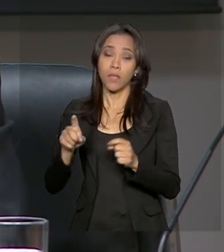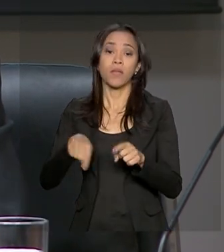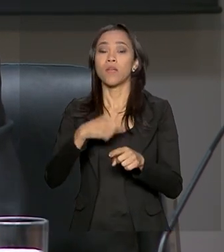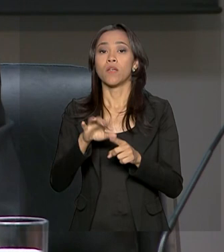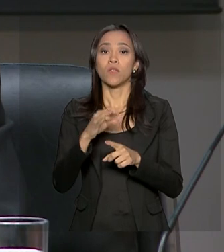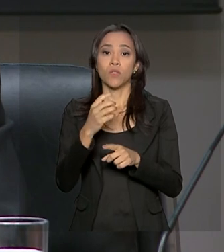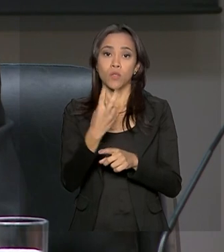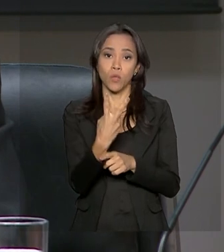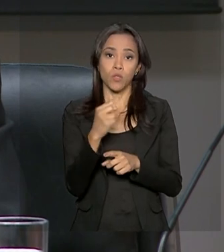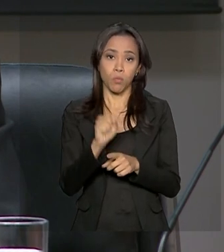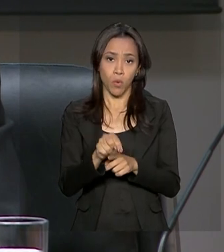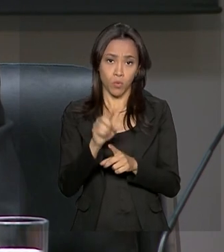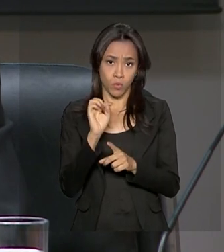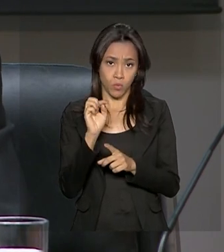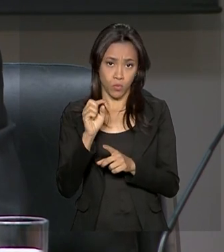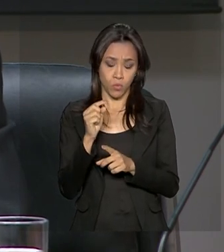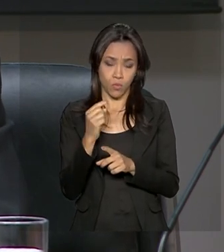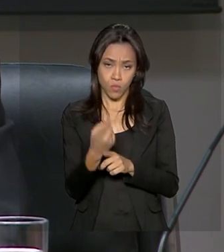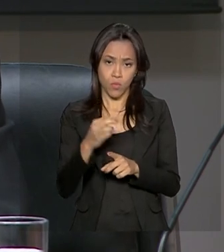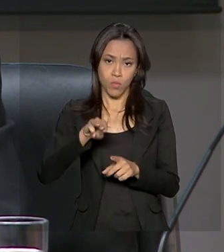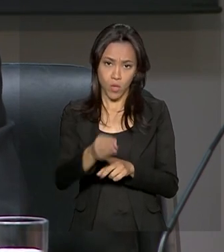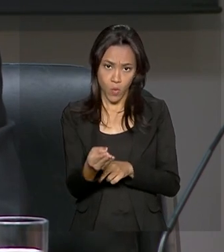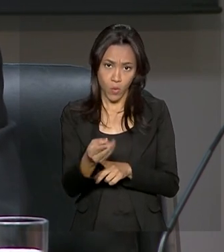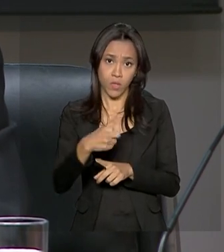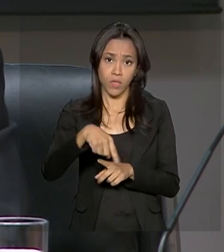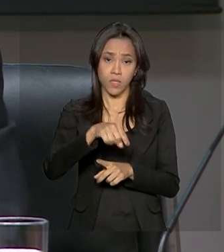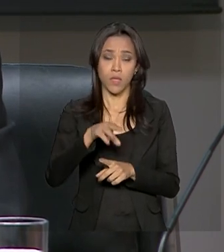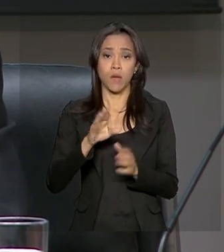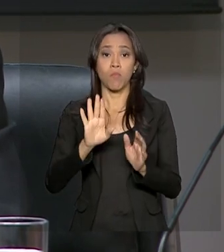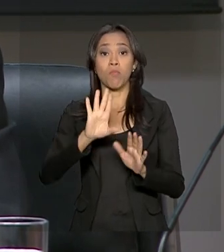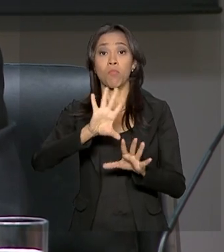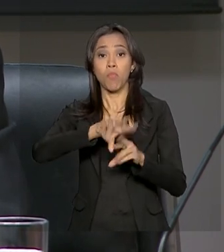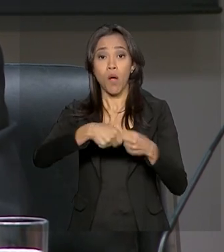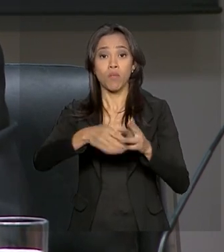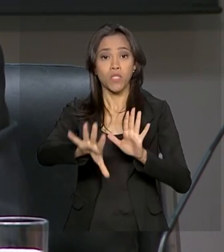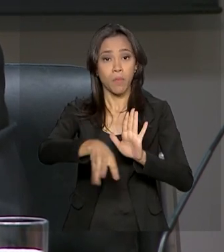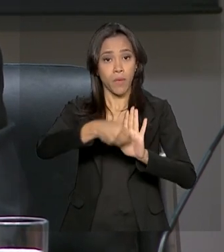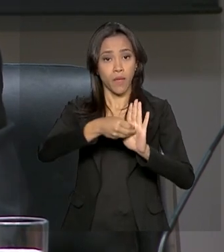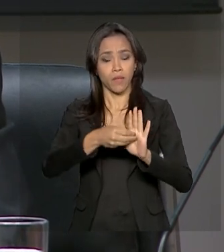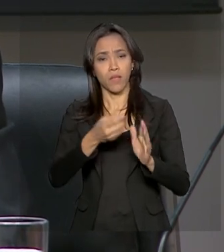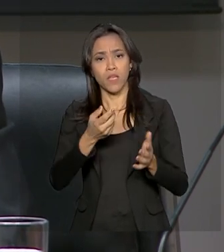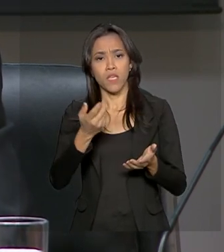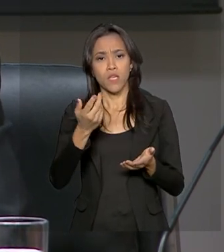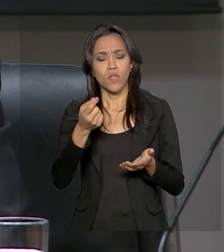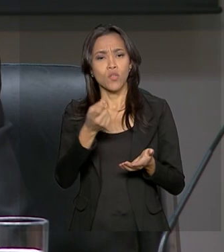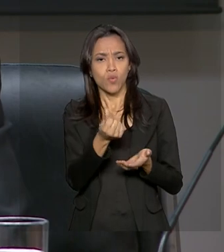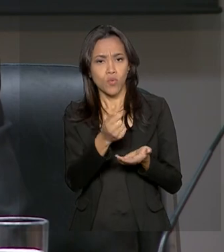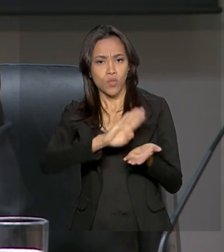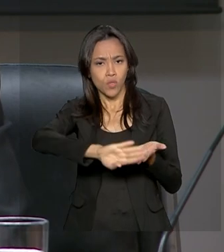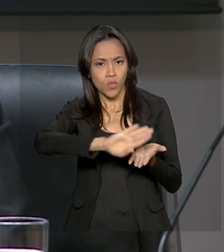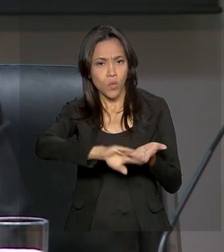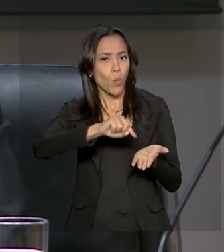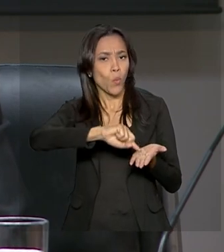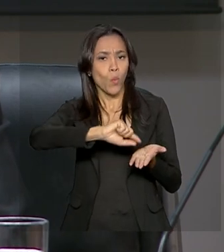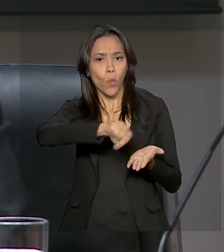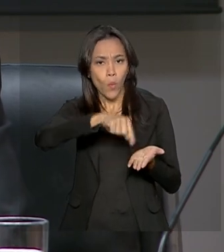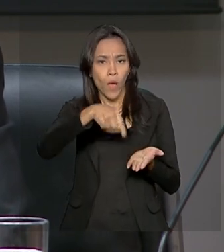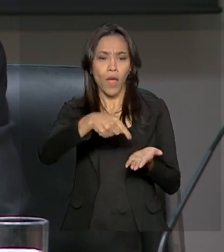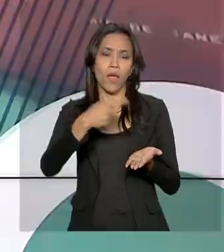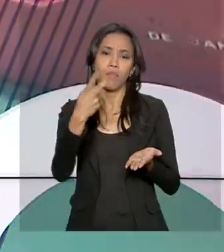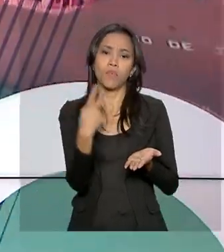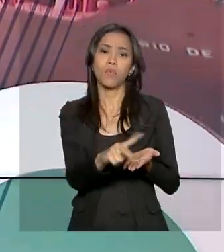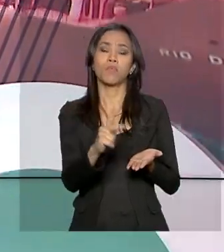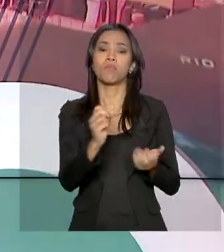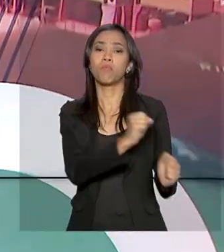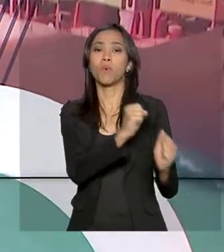bilhões para as emendas impositivas, individuais de bancada e o restante que ficaria para as despesas inscricionais do Poder Executivo.